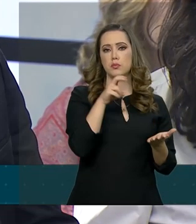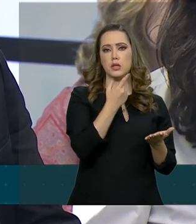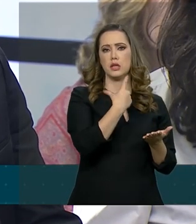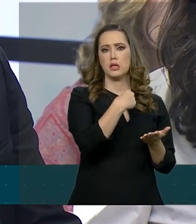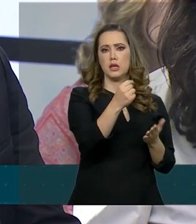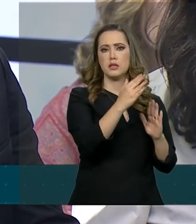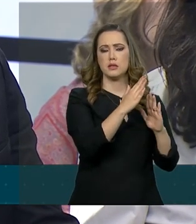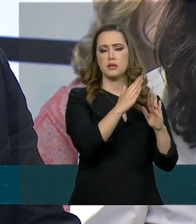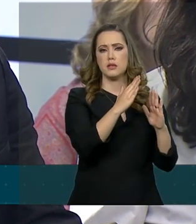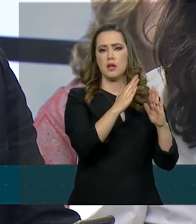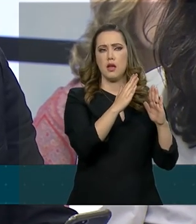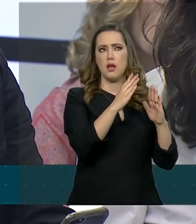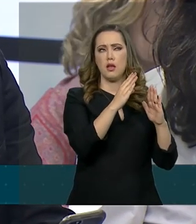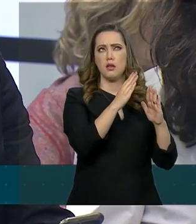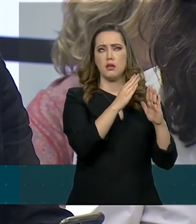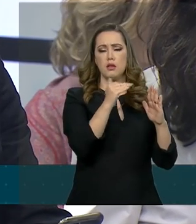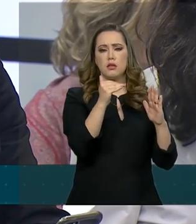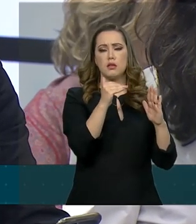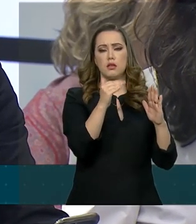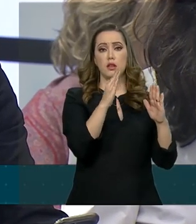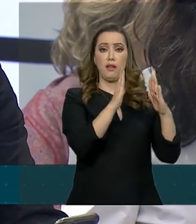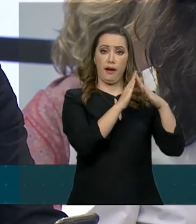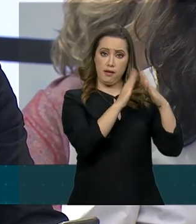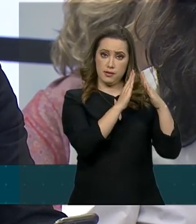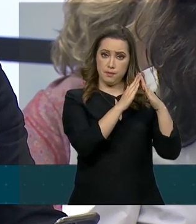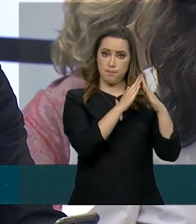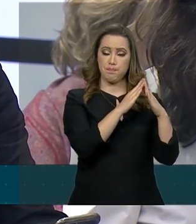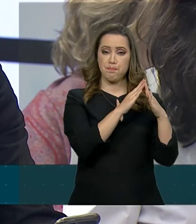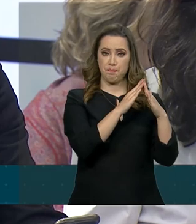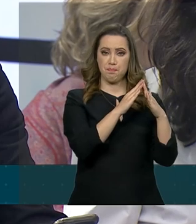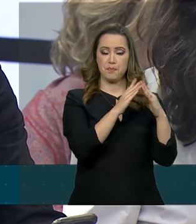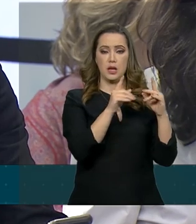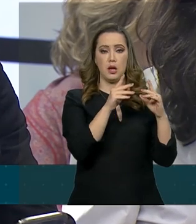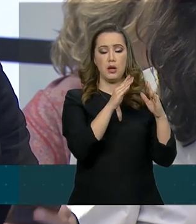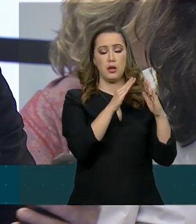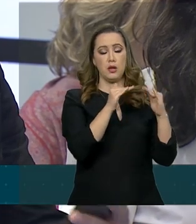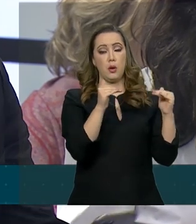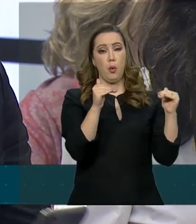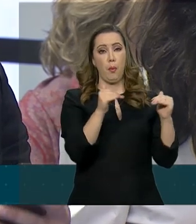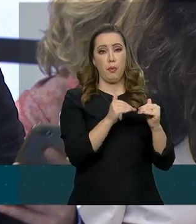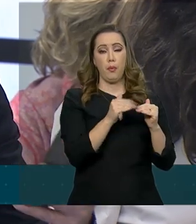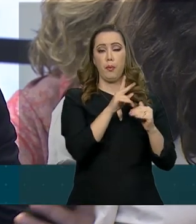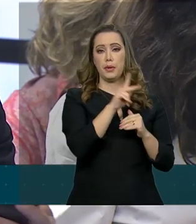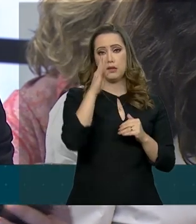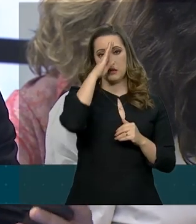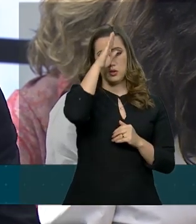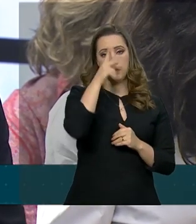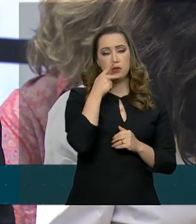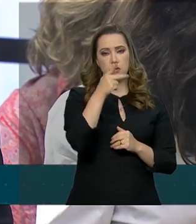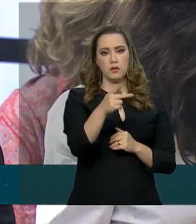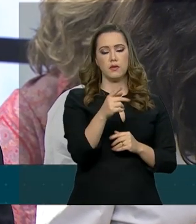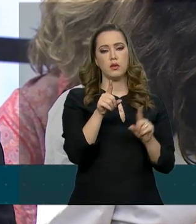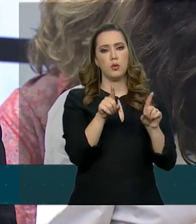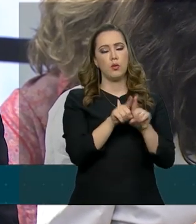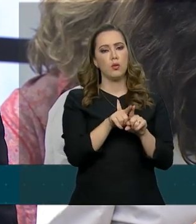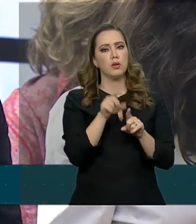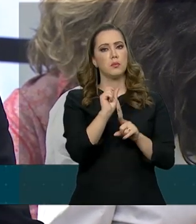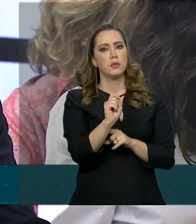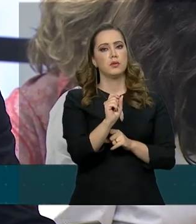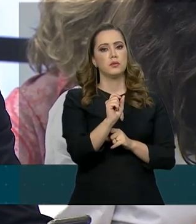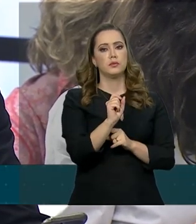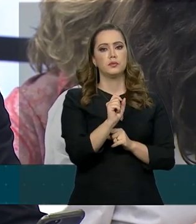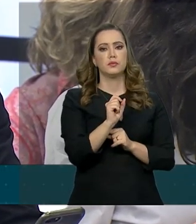Alvorada, o presidente Bolsonaro também disse, ele deixou no ar essa questão